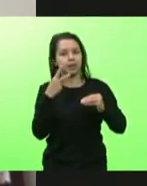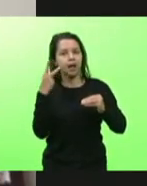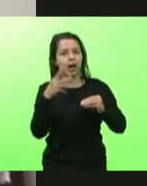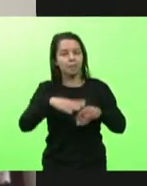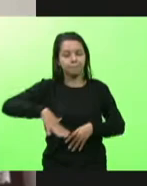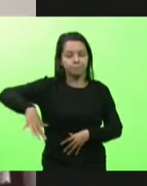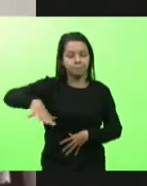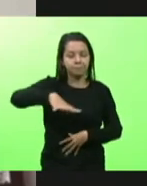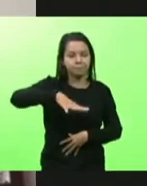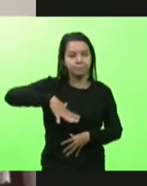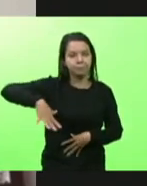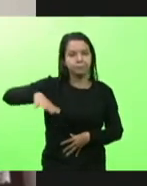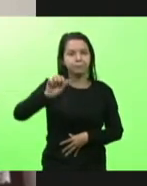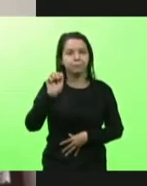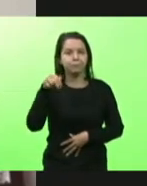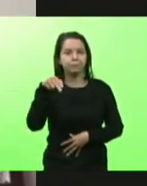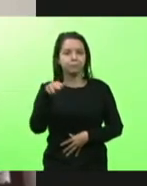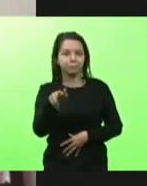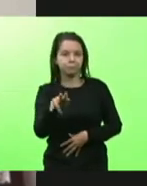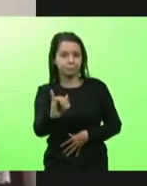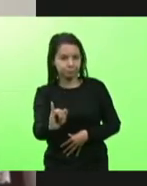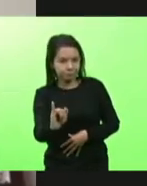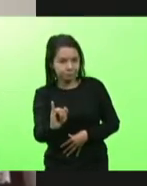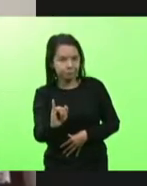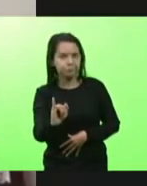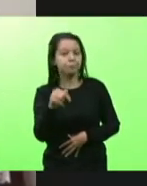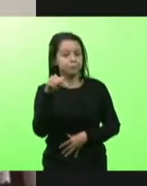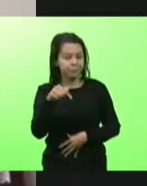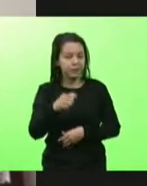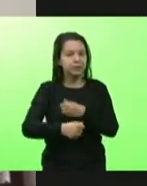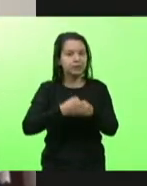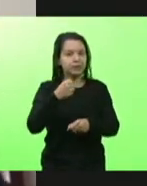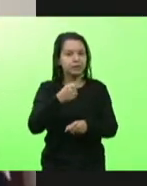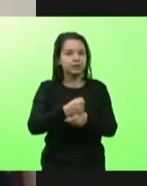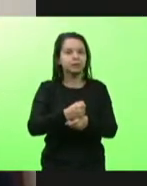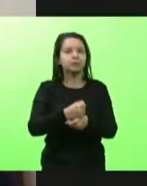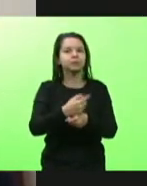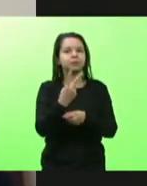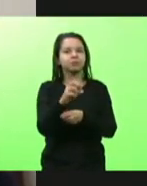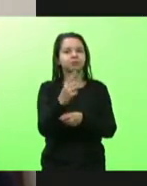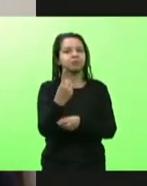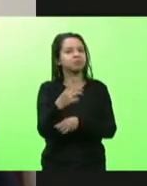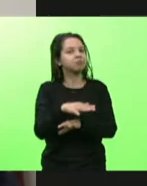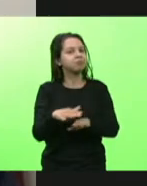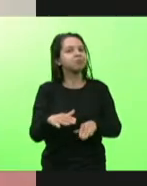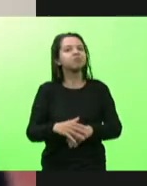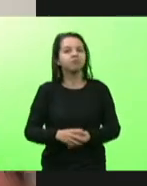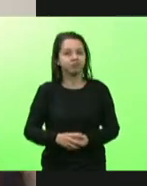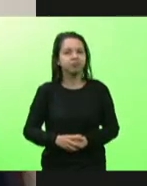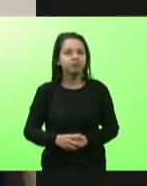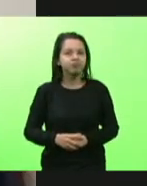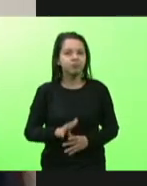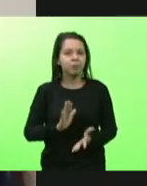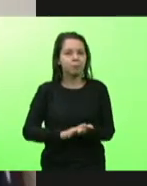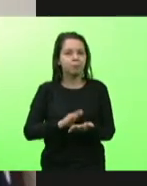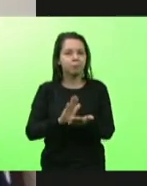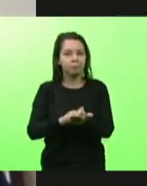Elvi, só nesse ano. Então, queria parabenizar a Vossa Excelência,